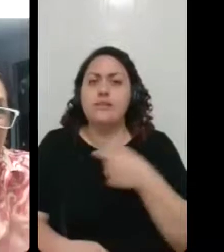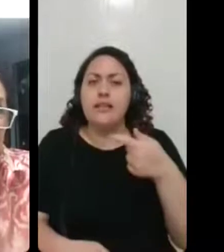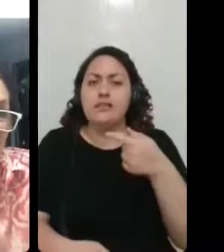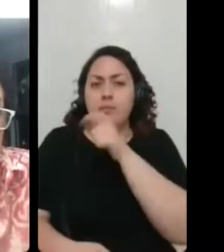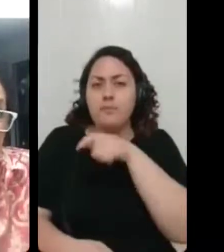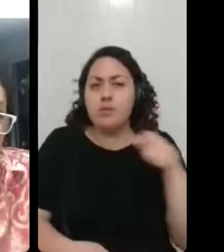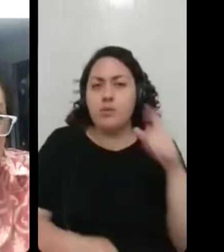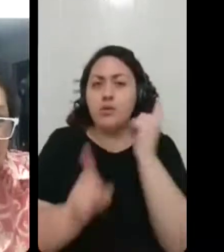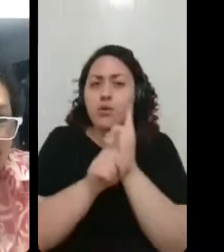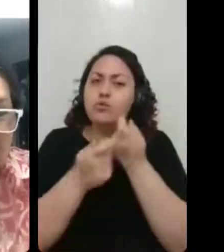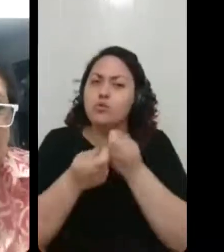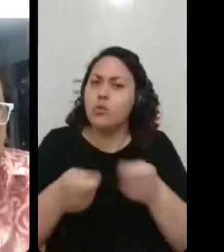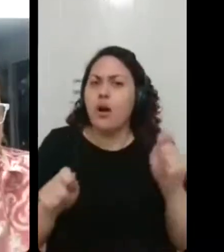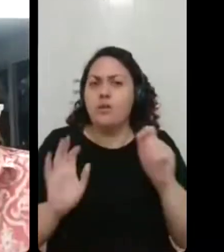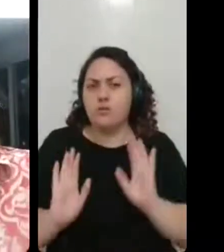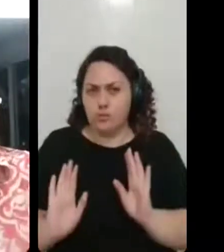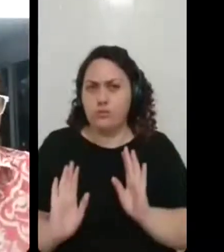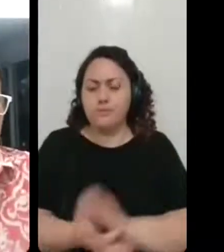churrasco, né?